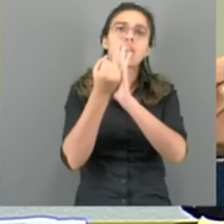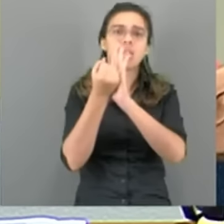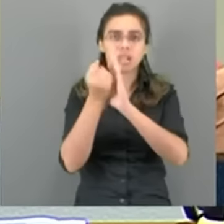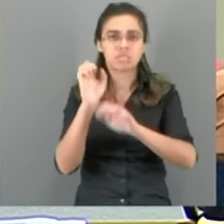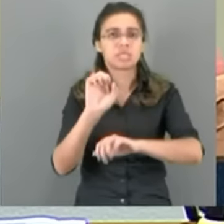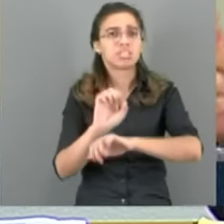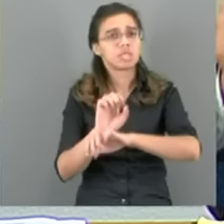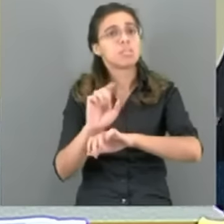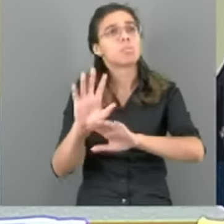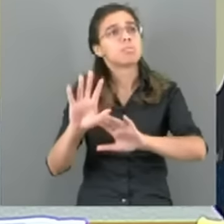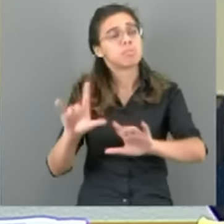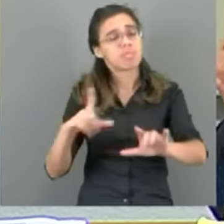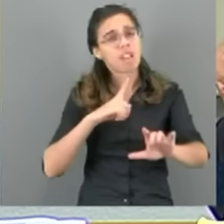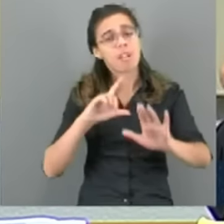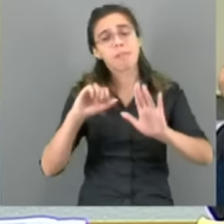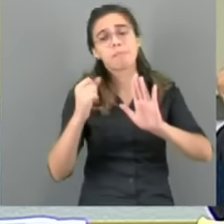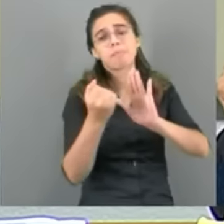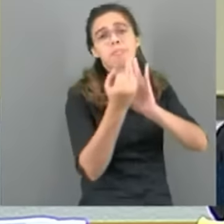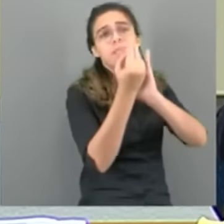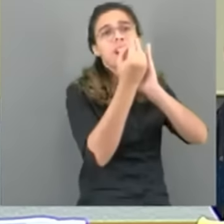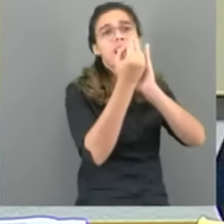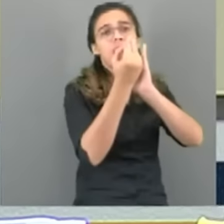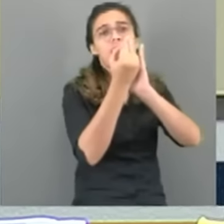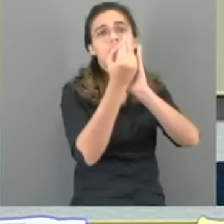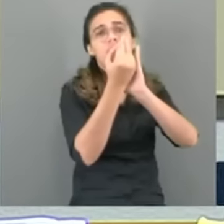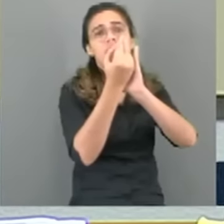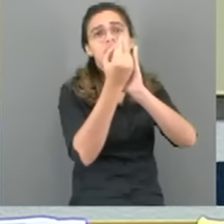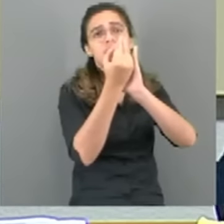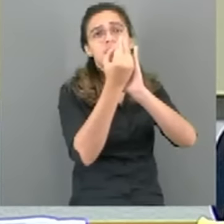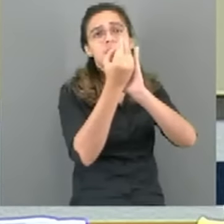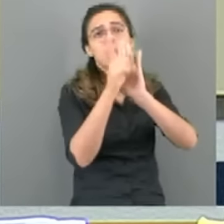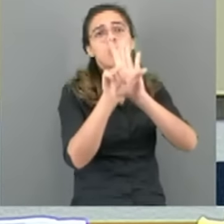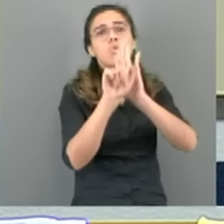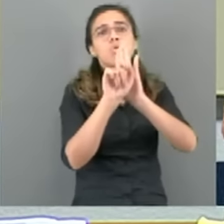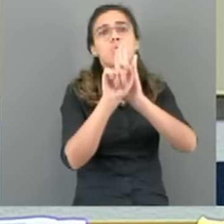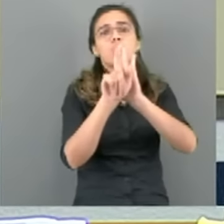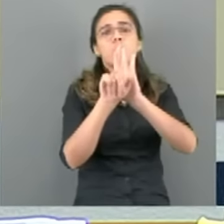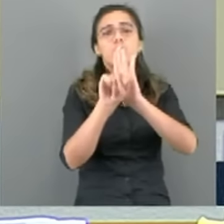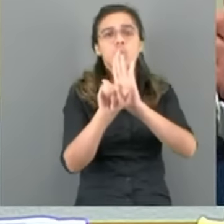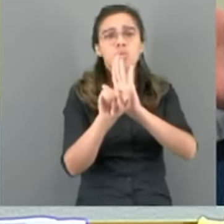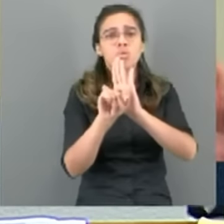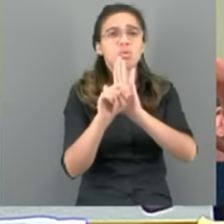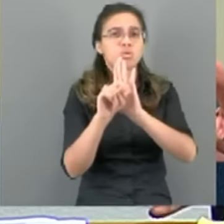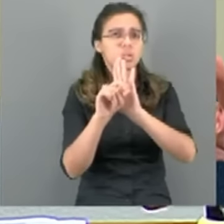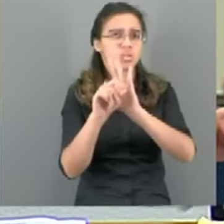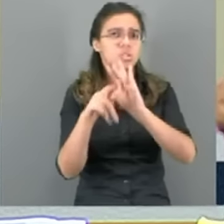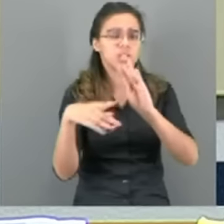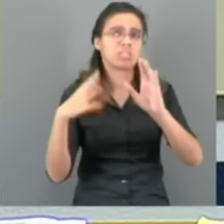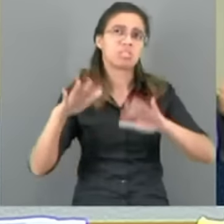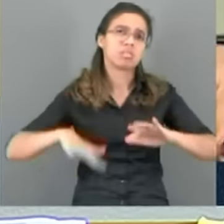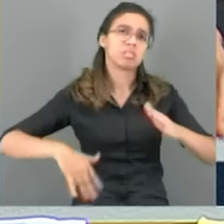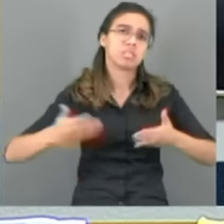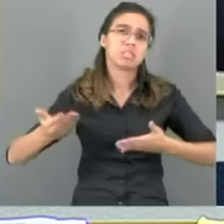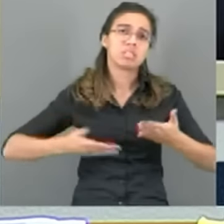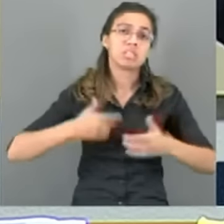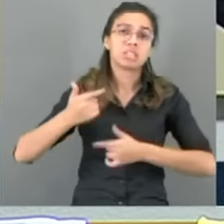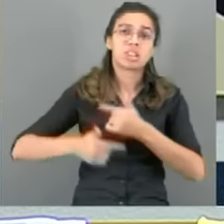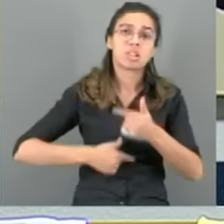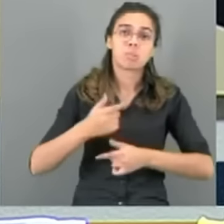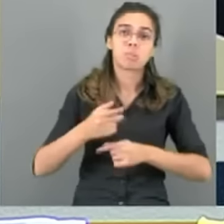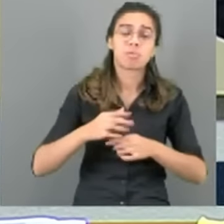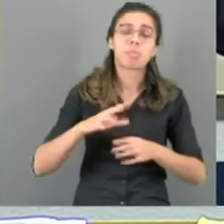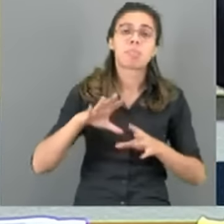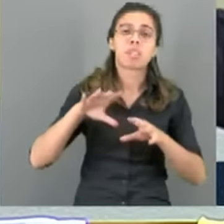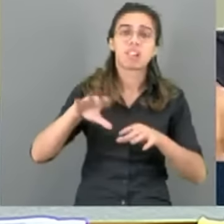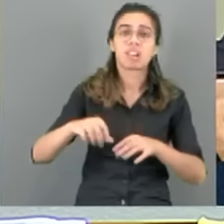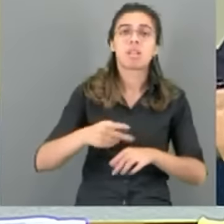símbolo do Estado é que tem que ser utilizado. Por quê? Porque muitas vezes, o servidor que trabalha, pega o carro para ir para